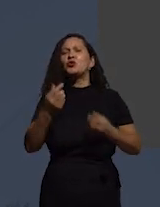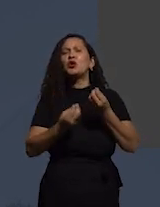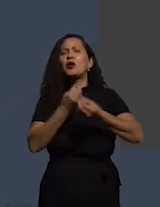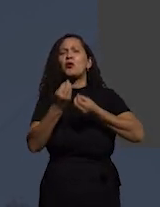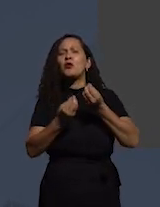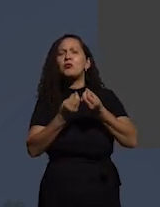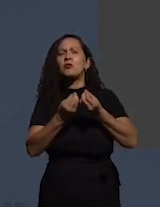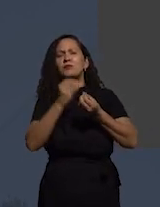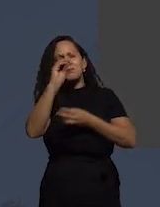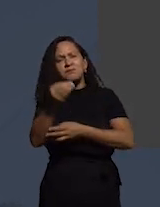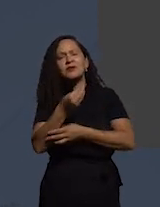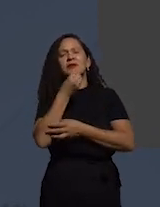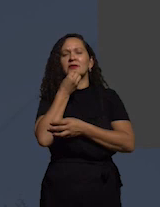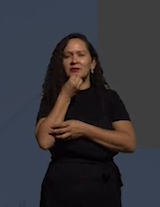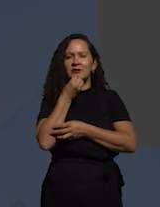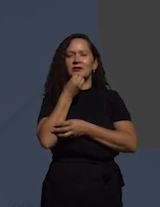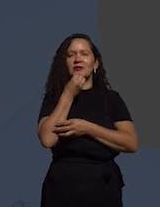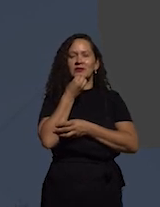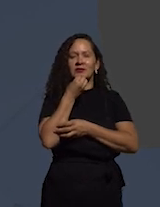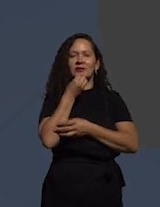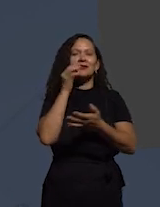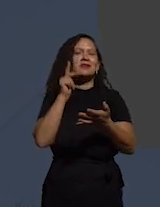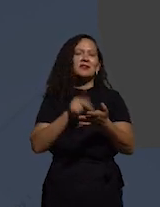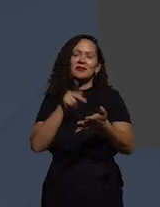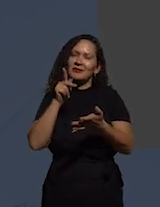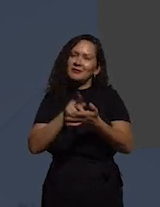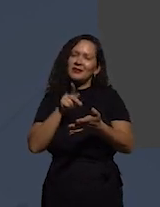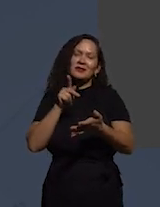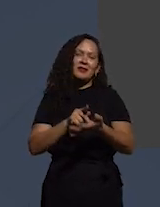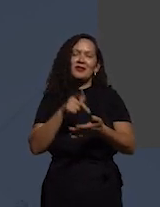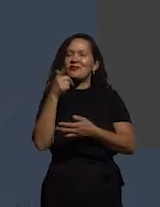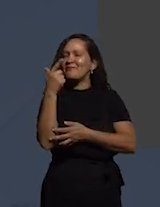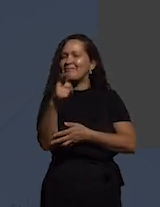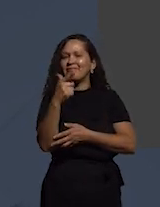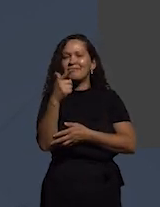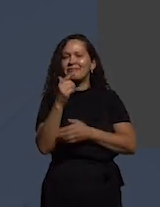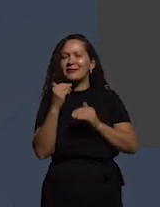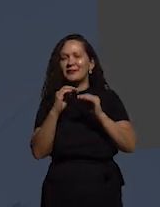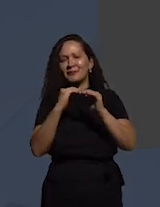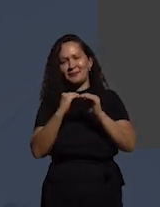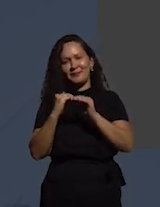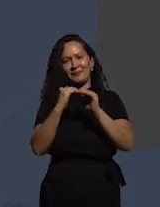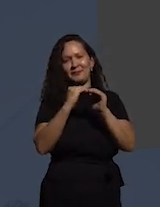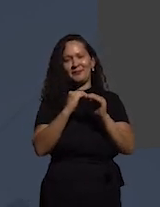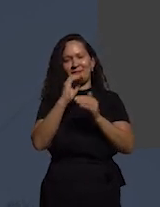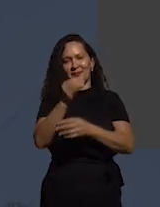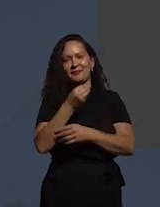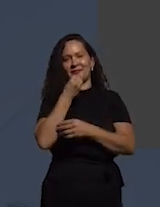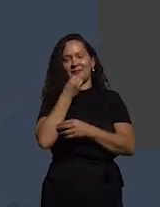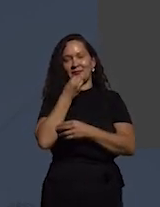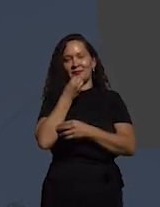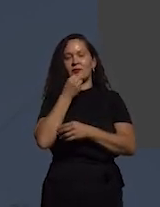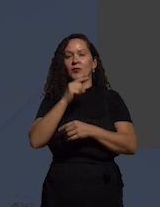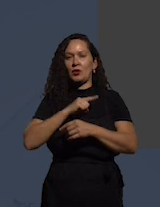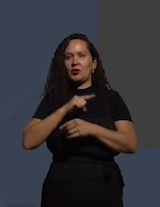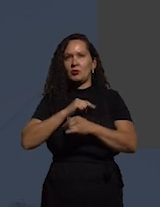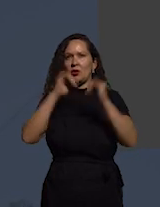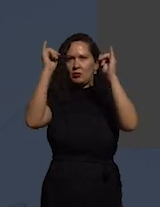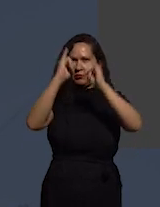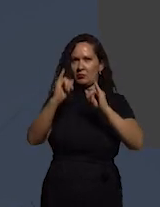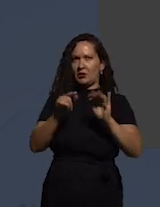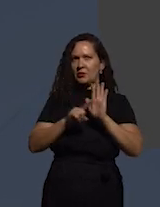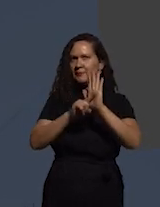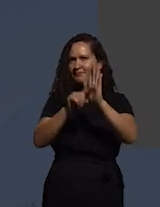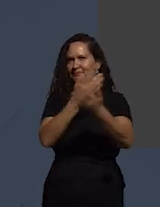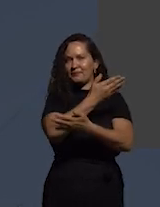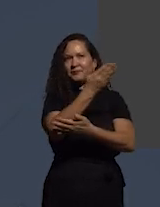chance de uma chance igual. e nós temos uma ilustração como vocês veem